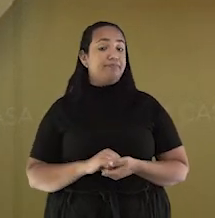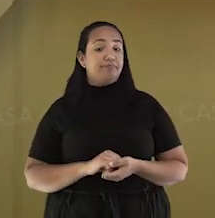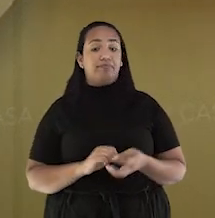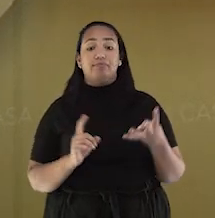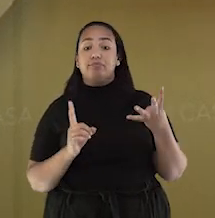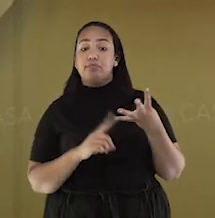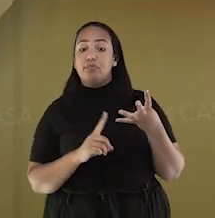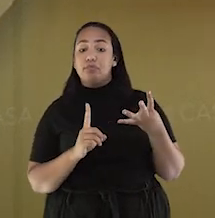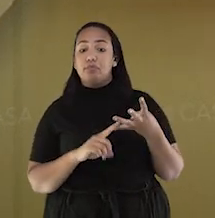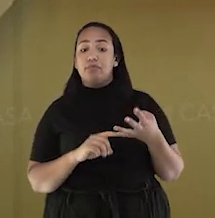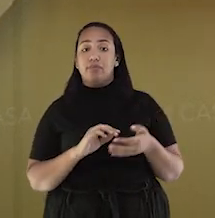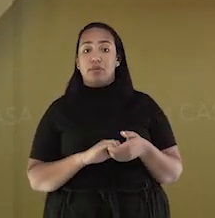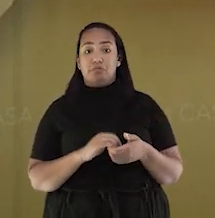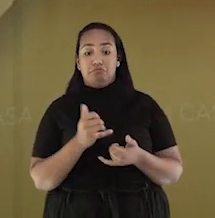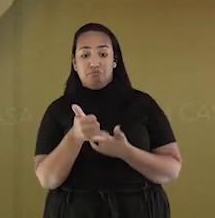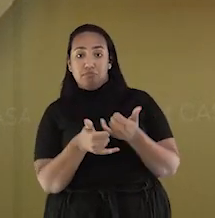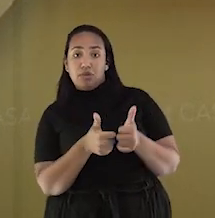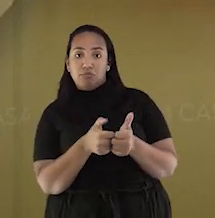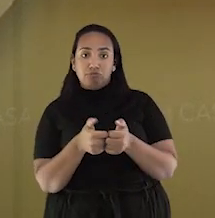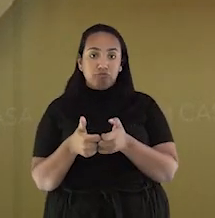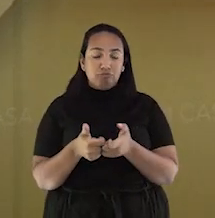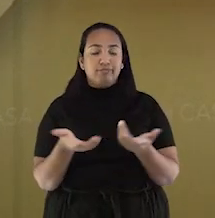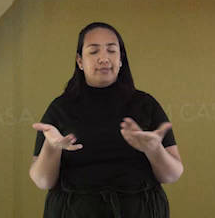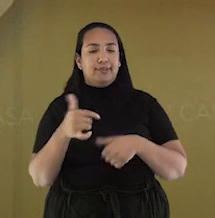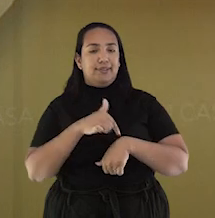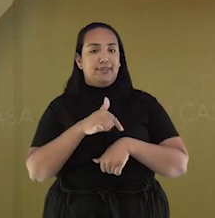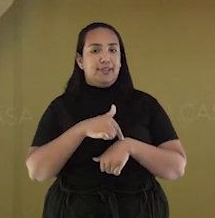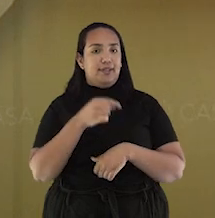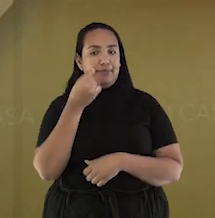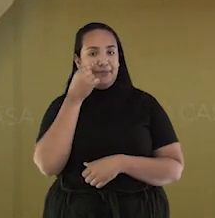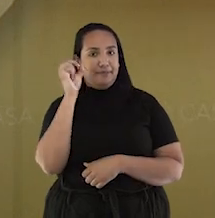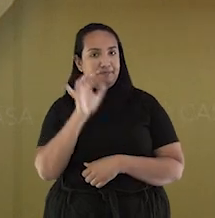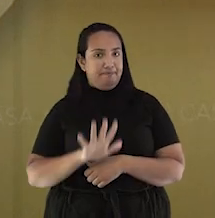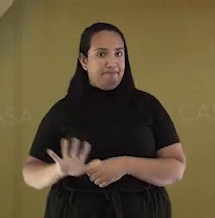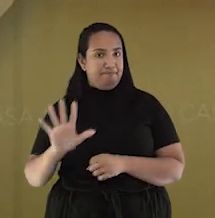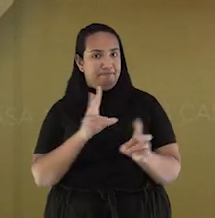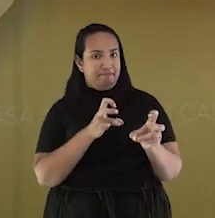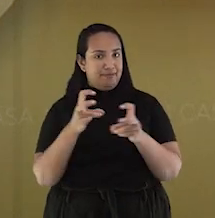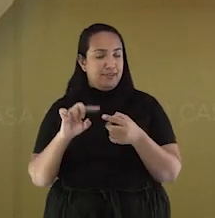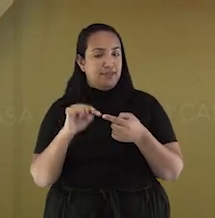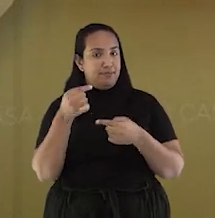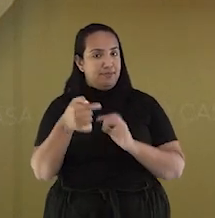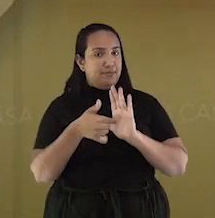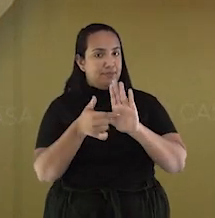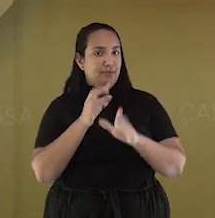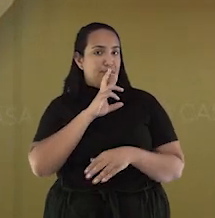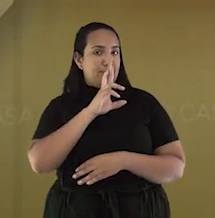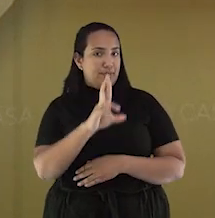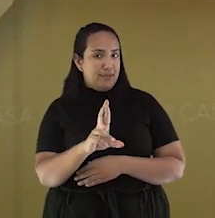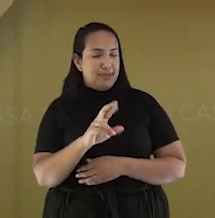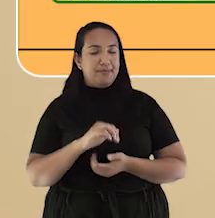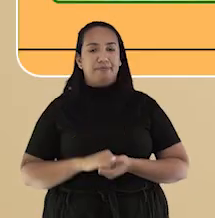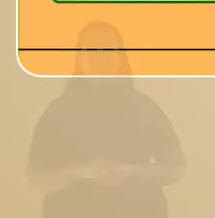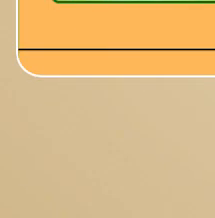quatro, jogar videogame. Vou dar um tempo, observe as imagens e já volto com a resposta.